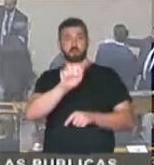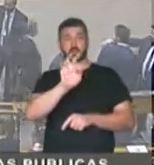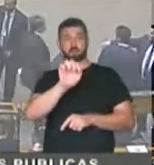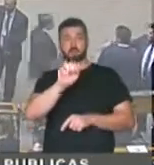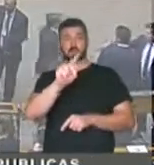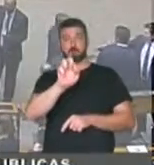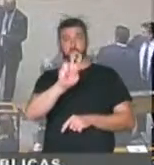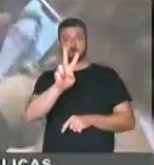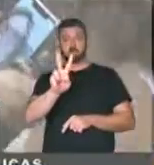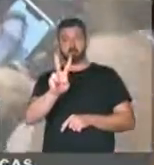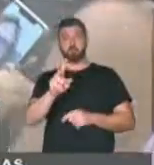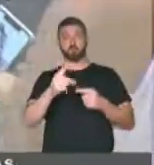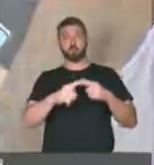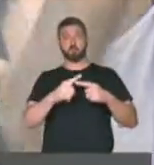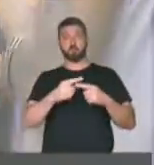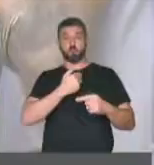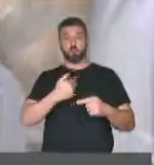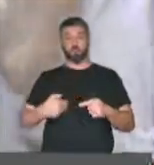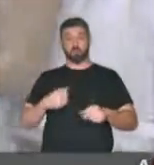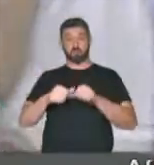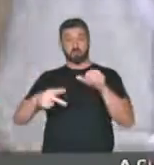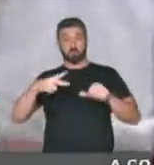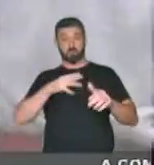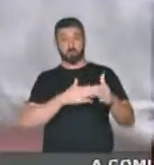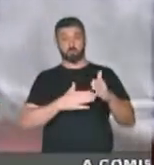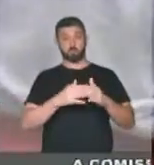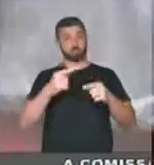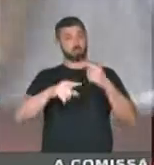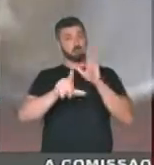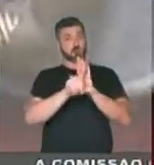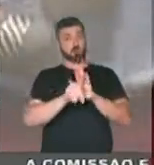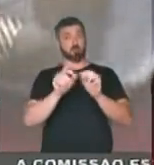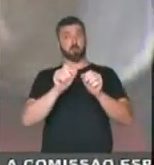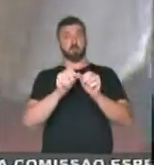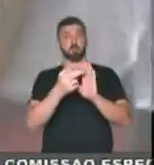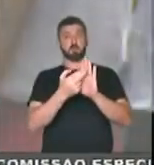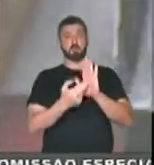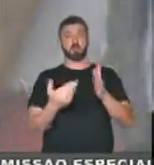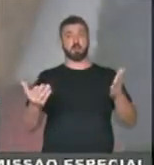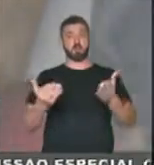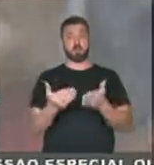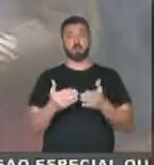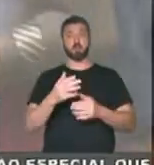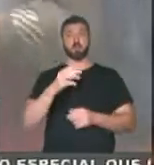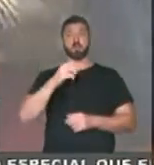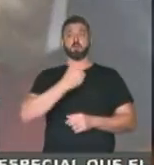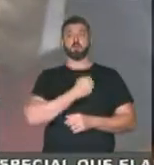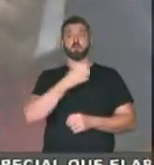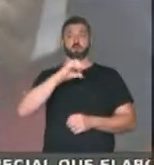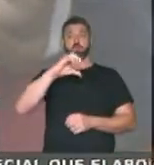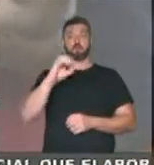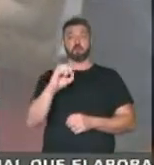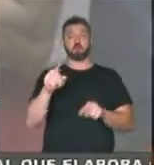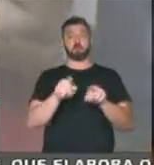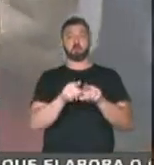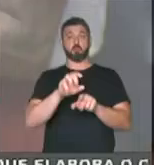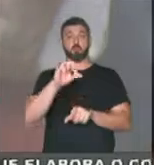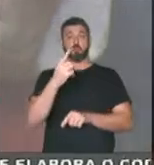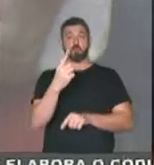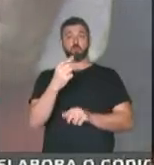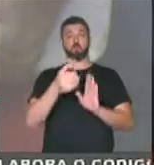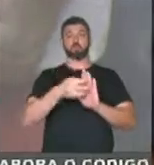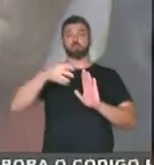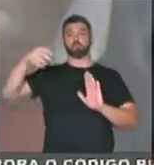Infelizmente, o governo privatista, inclusive ilegal, fez uma resolução, a resolução 90 e 91, excluindo o